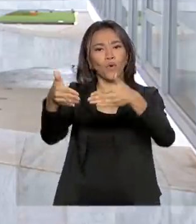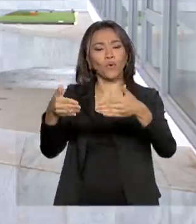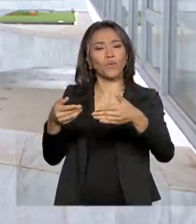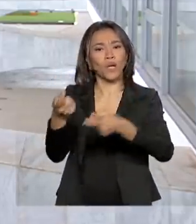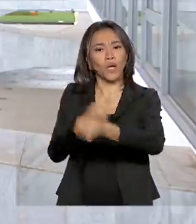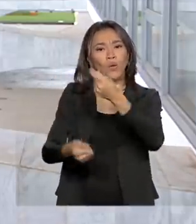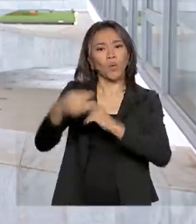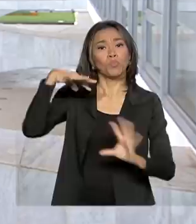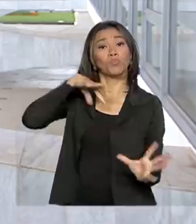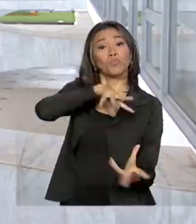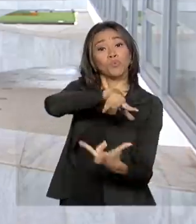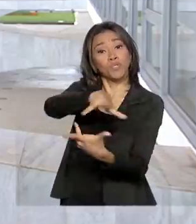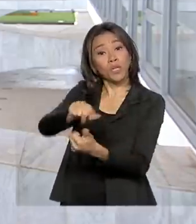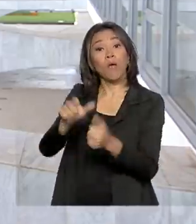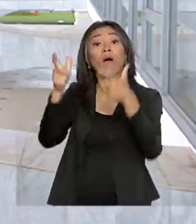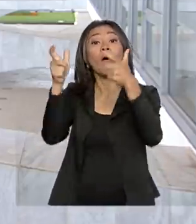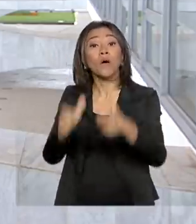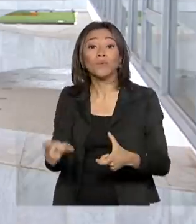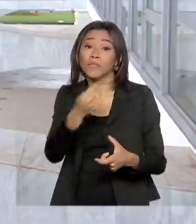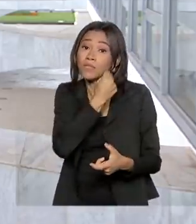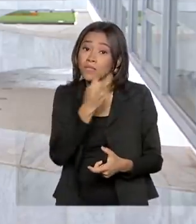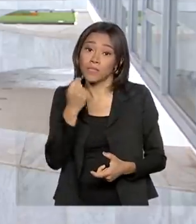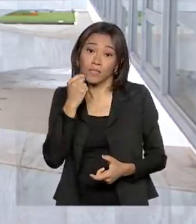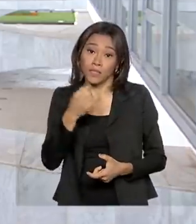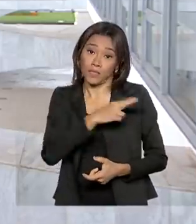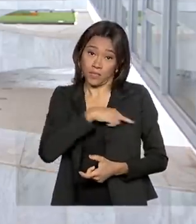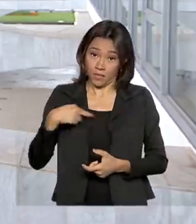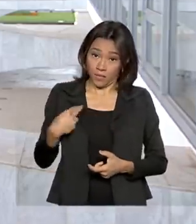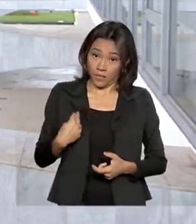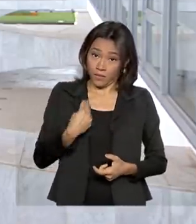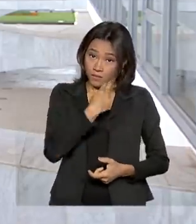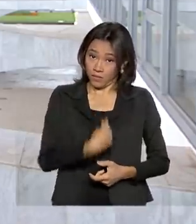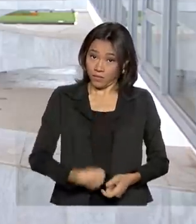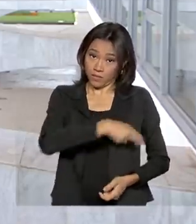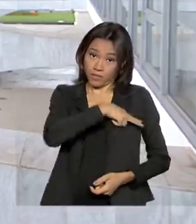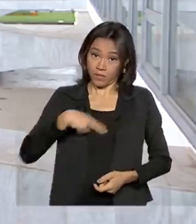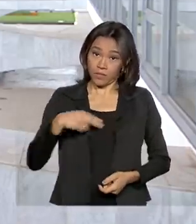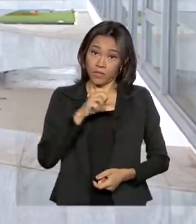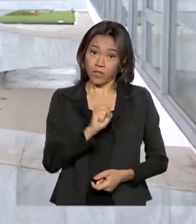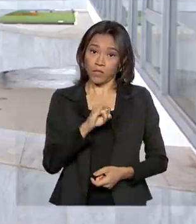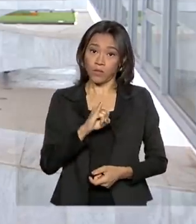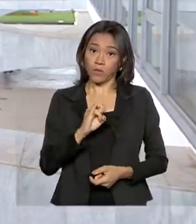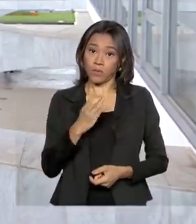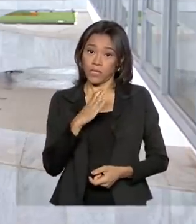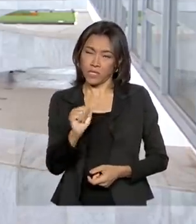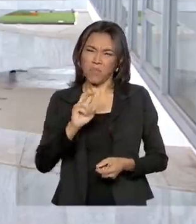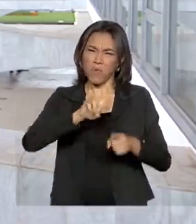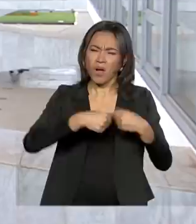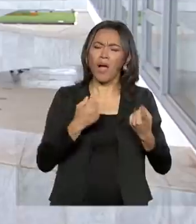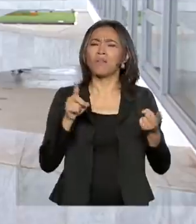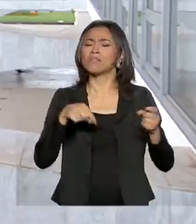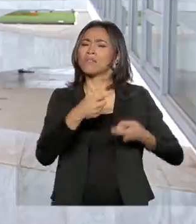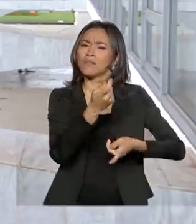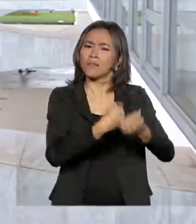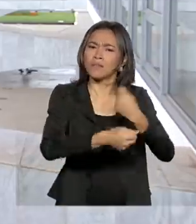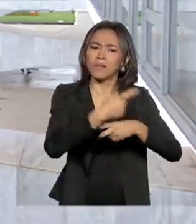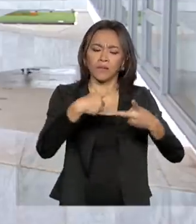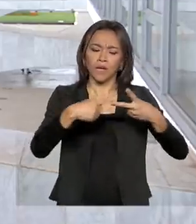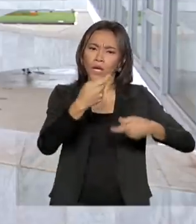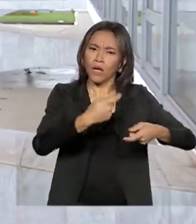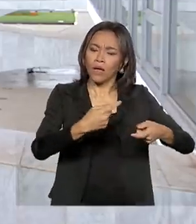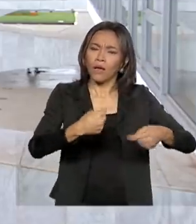mês em Davos, na Suíça. Segundo o Palácio do Planalto, aspectos políticos, econômicos e de segurança